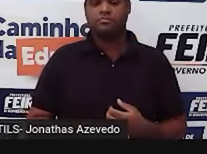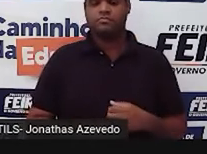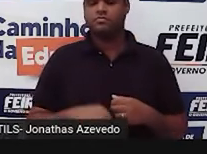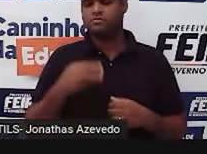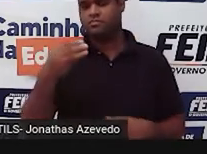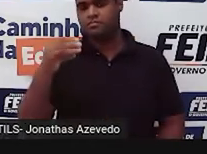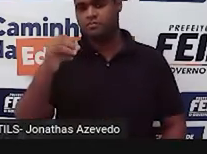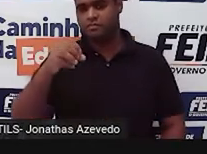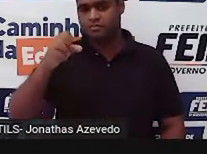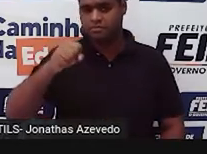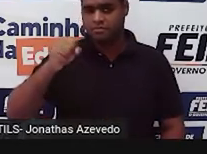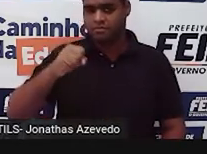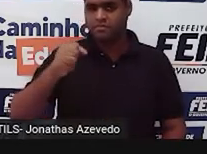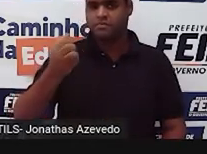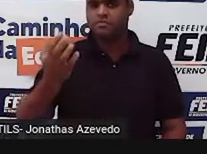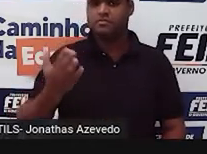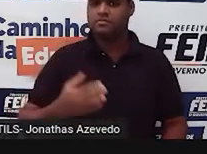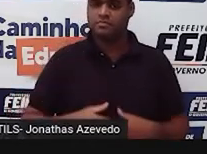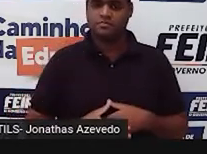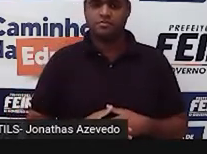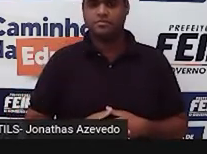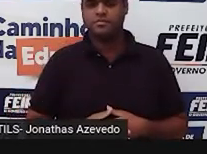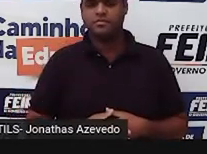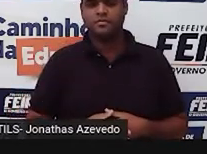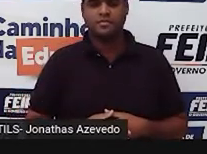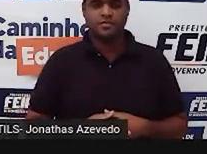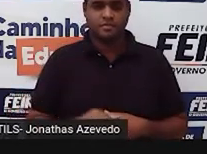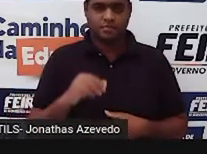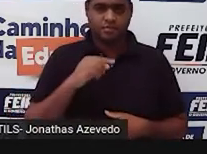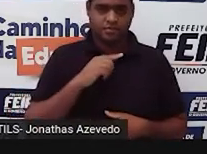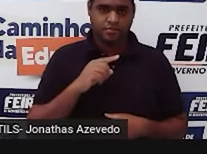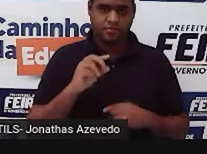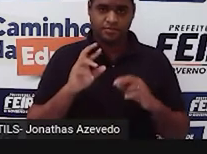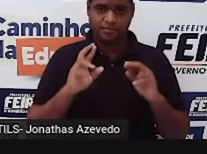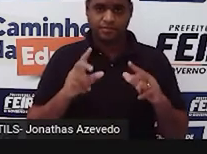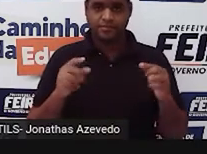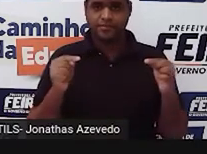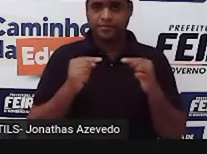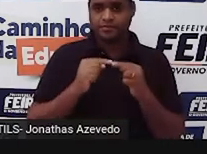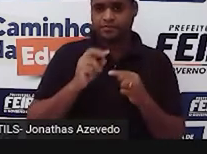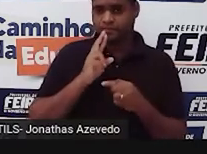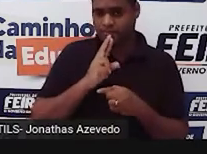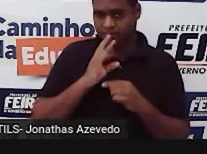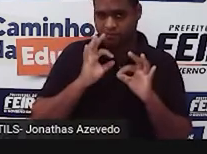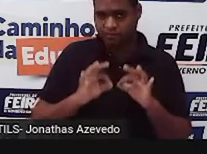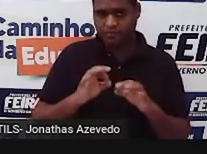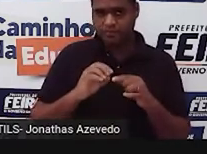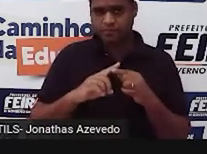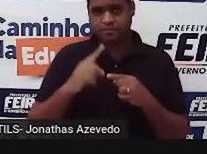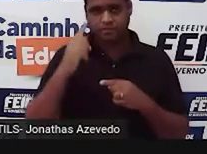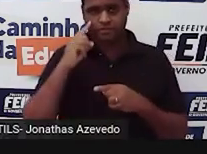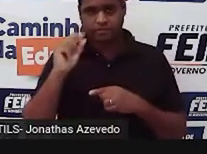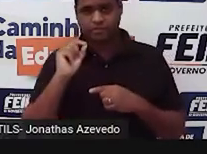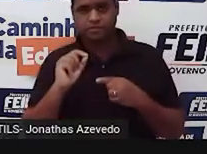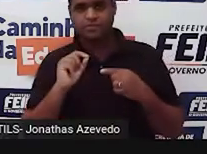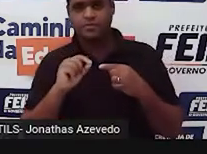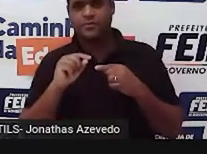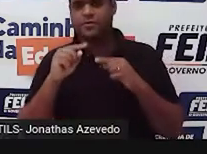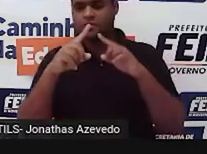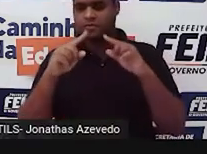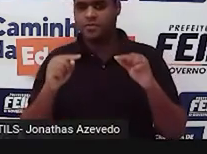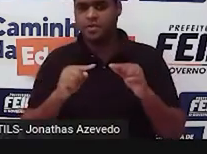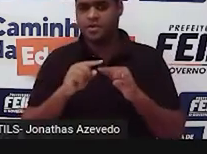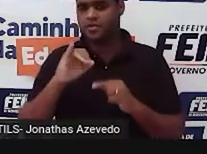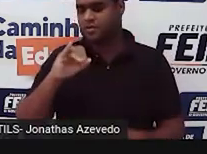segundos. A pergunta correta é o que é um triângulo isósceles ou o que é um